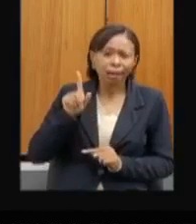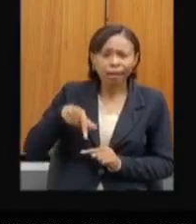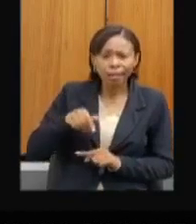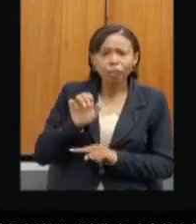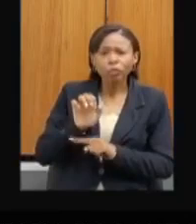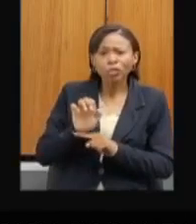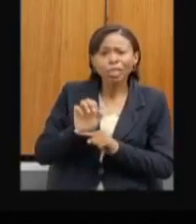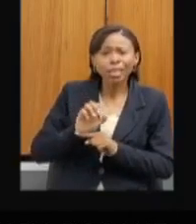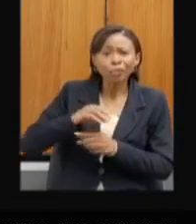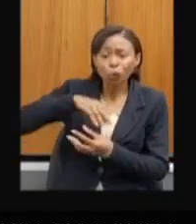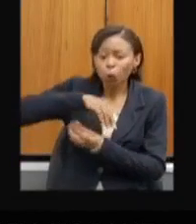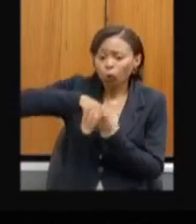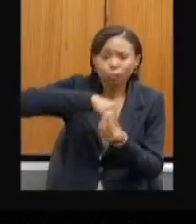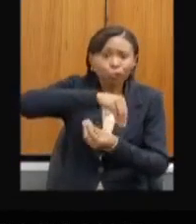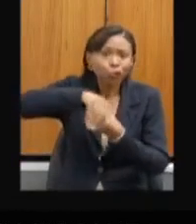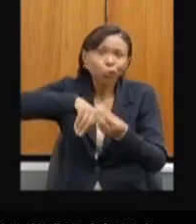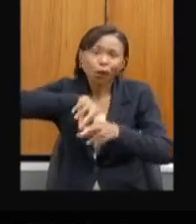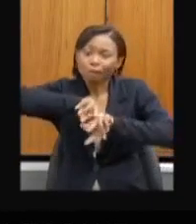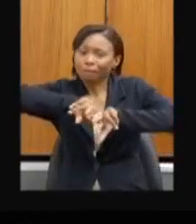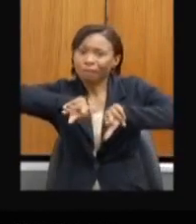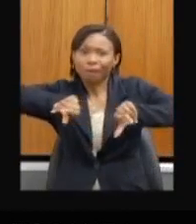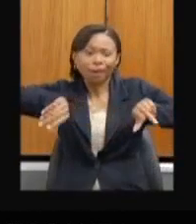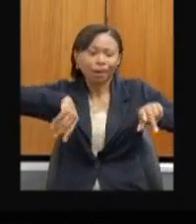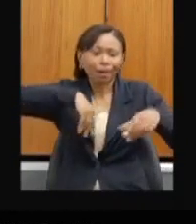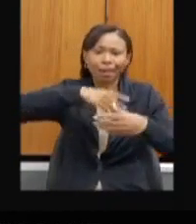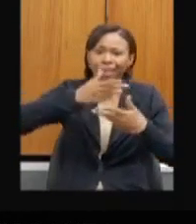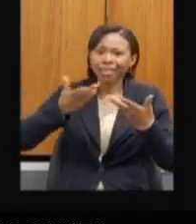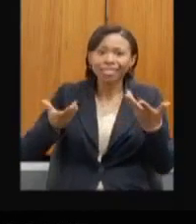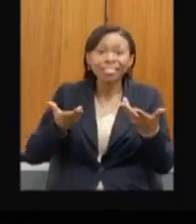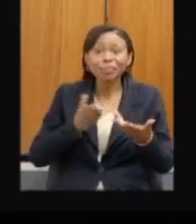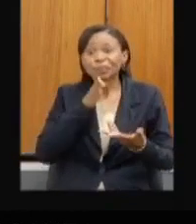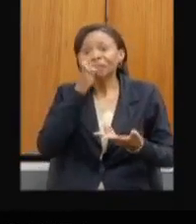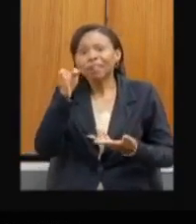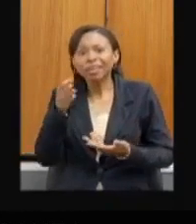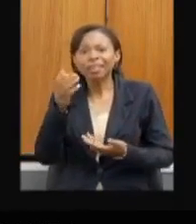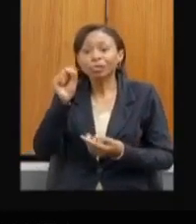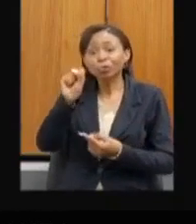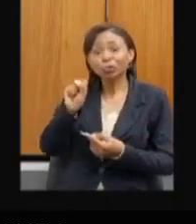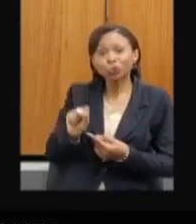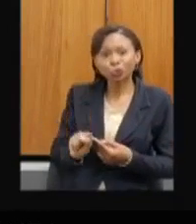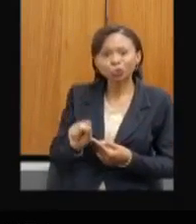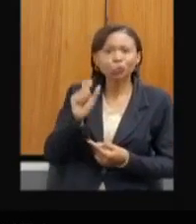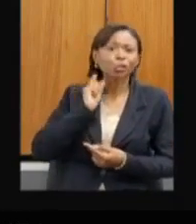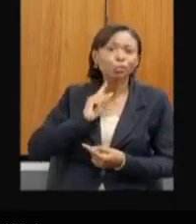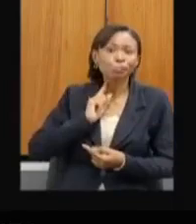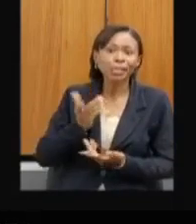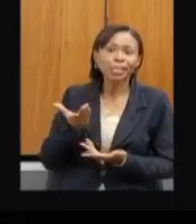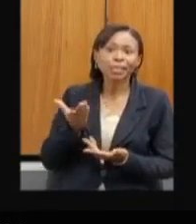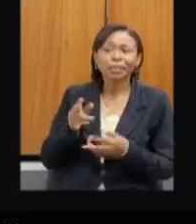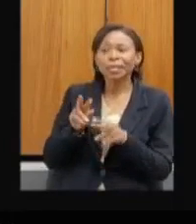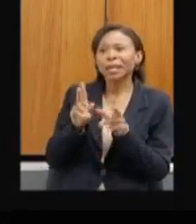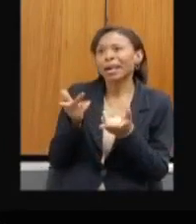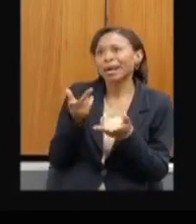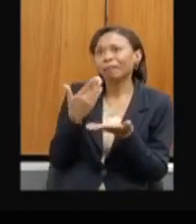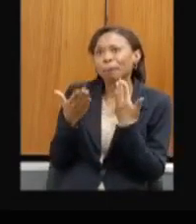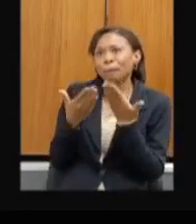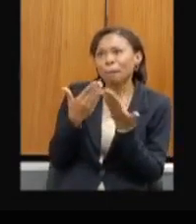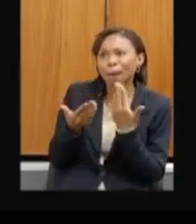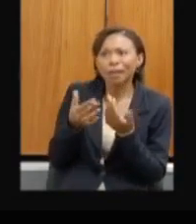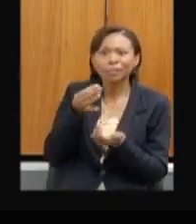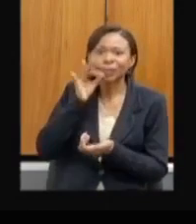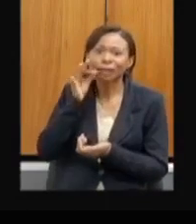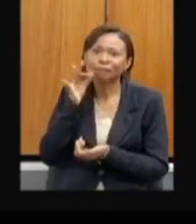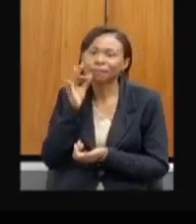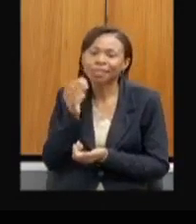muito heterogêneo. Você vai no sul de Minas, ali a gente conversa sobre o café, a gente conversa sobre a agropecuária,